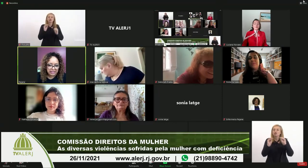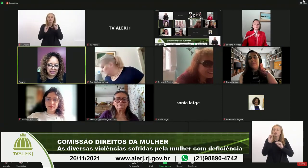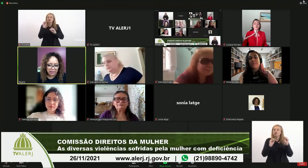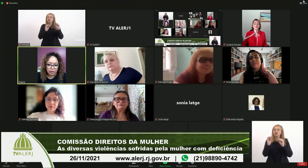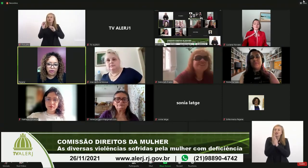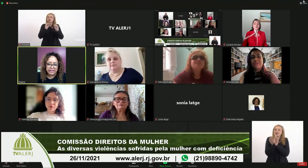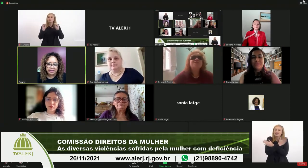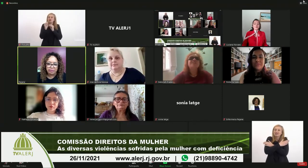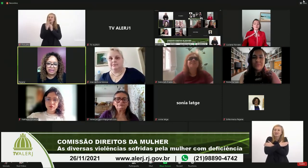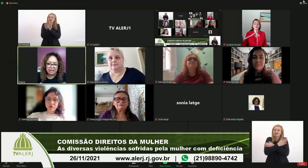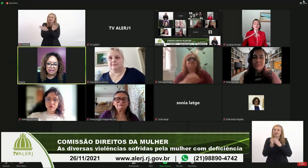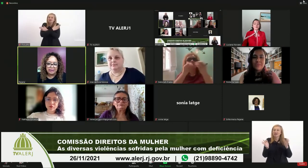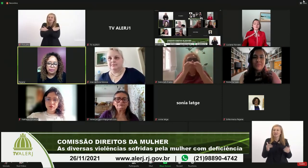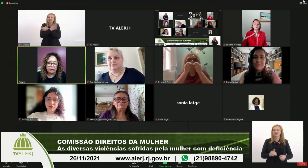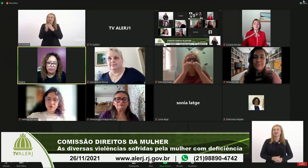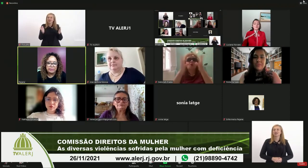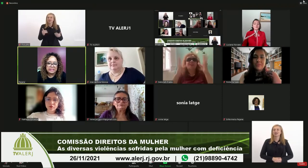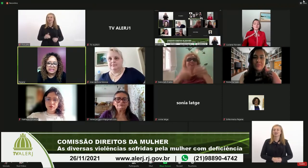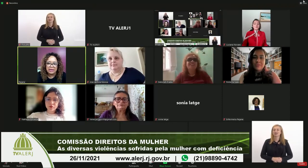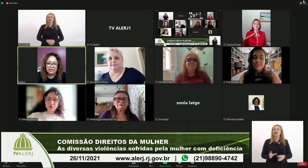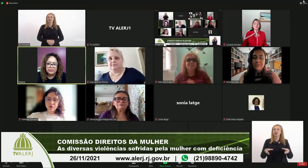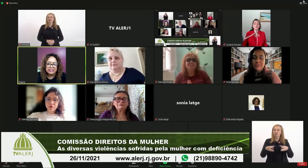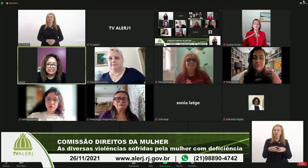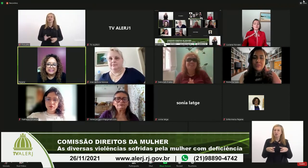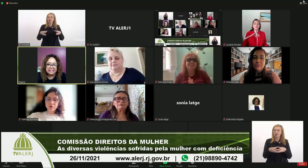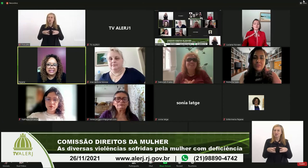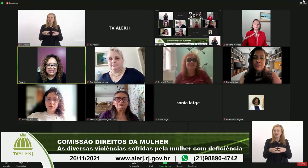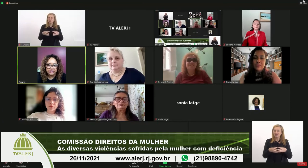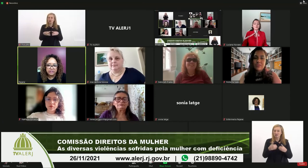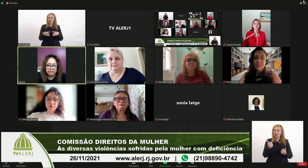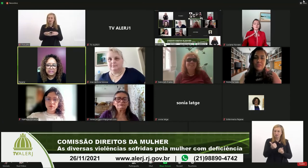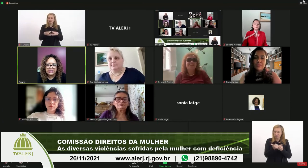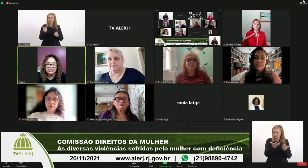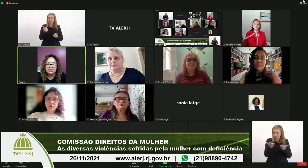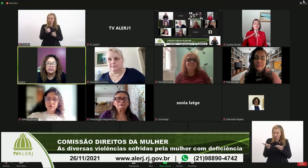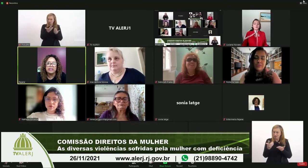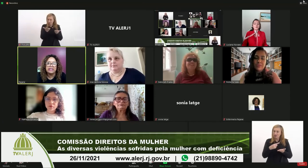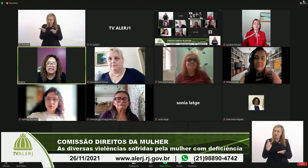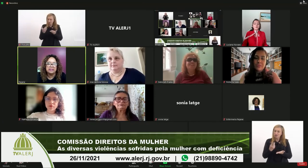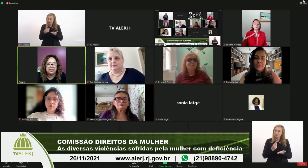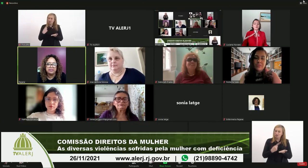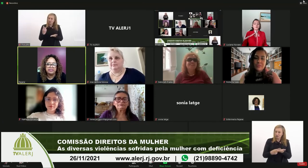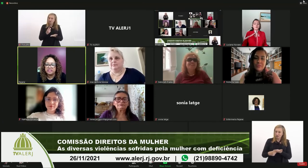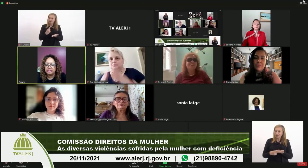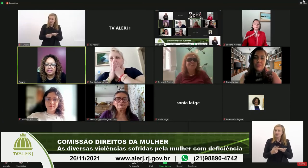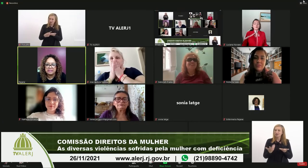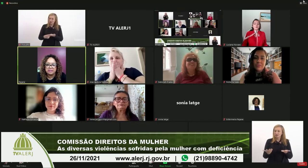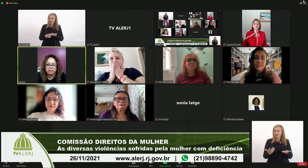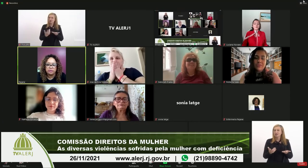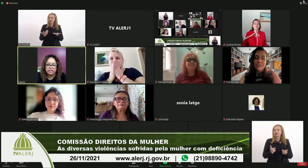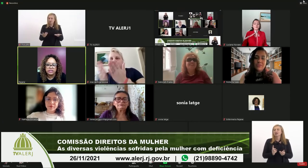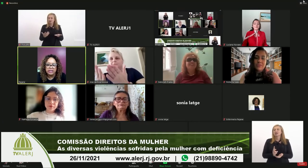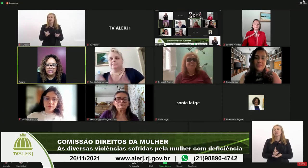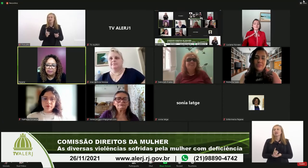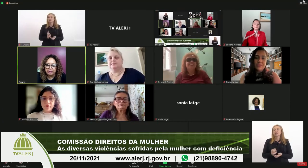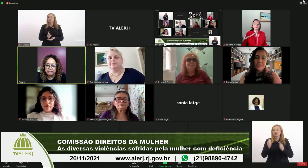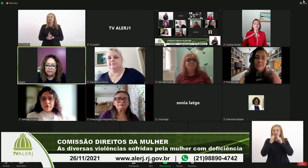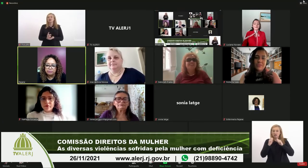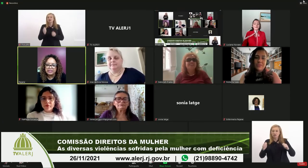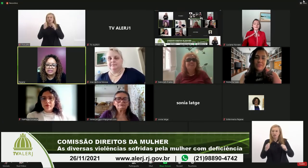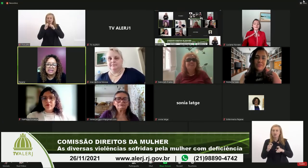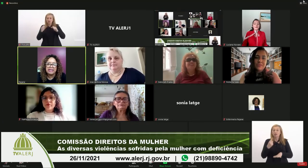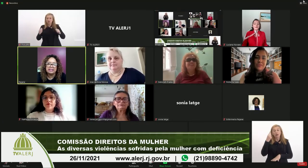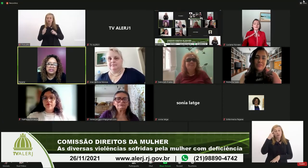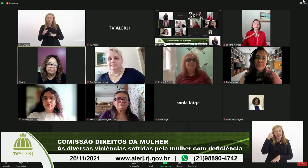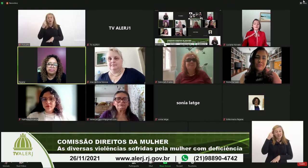coração, contem com a comissão, né, e a gente mantém esse contato através dos assessores para a